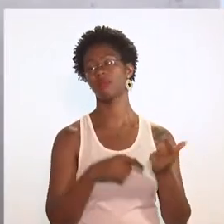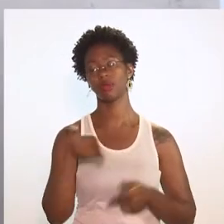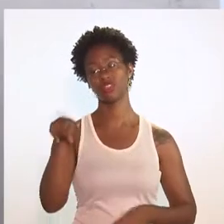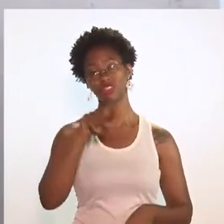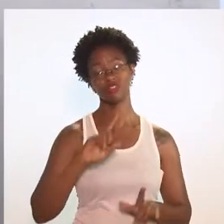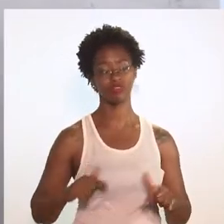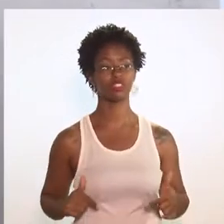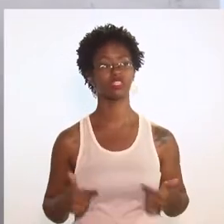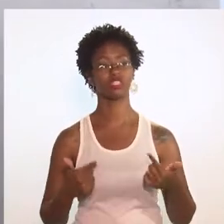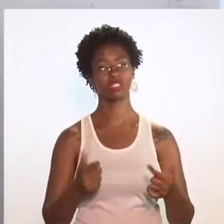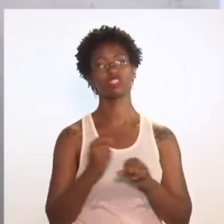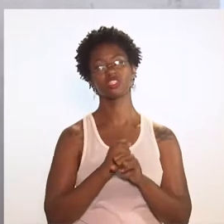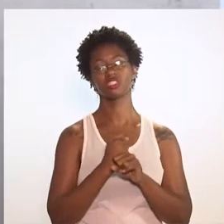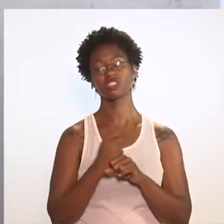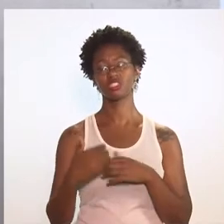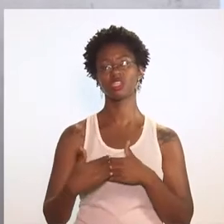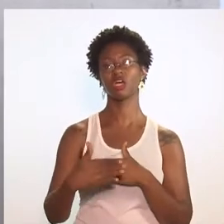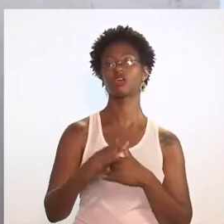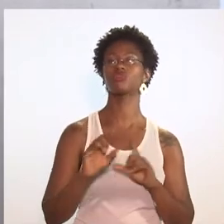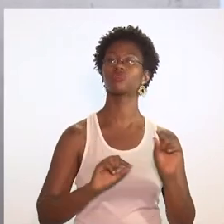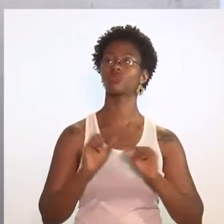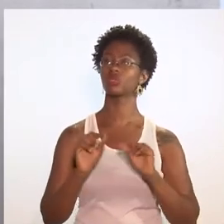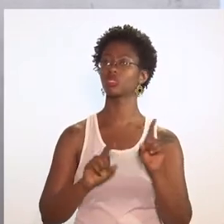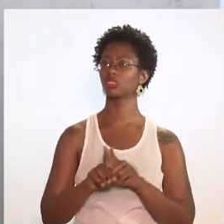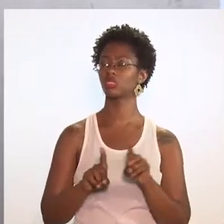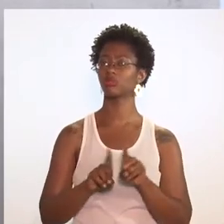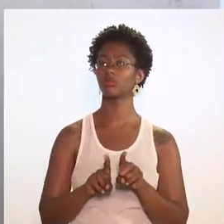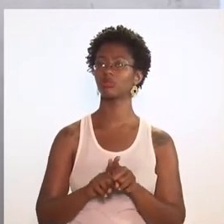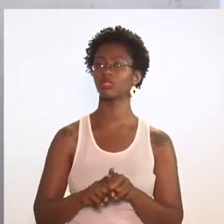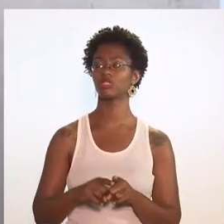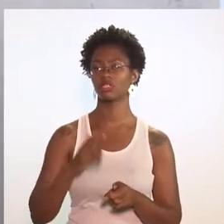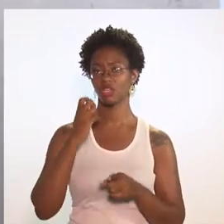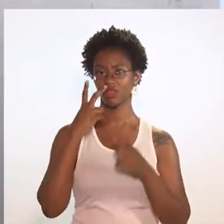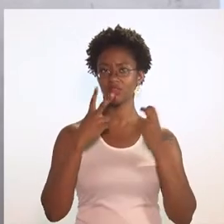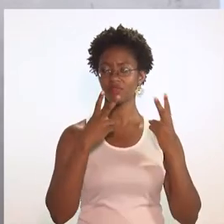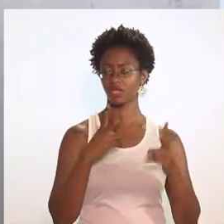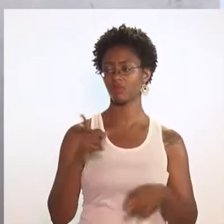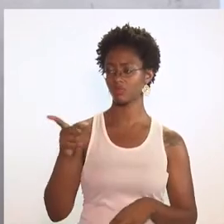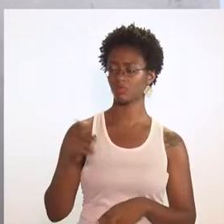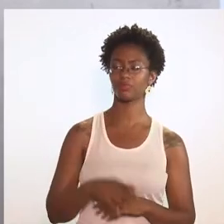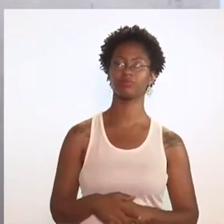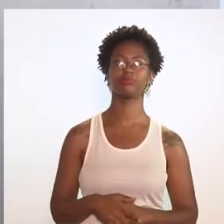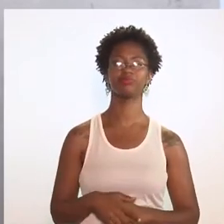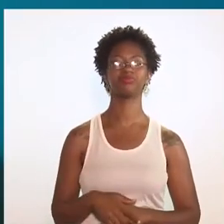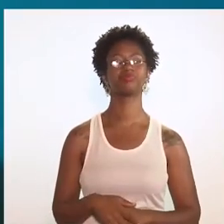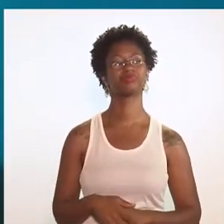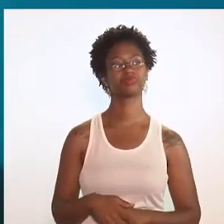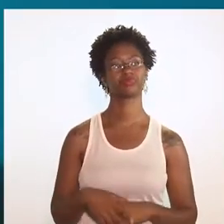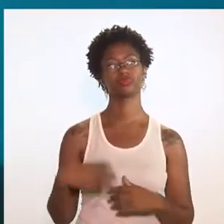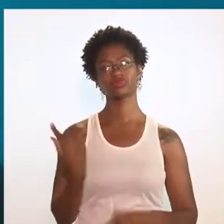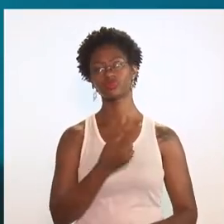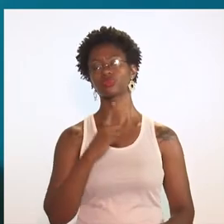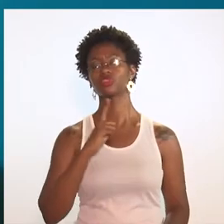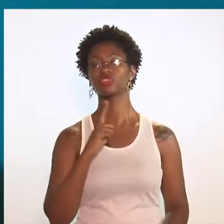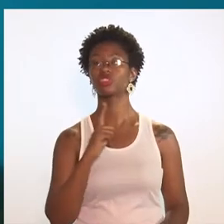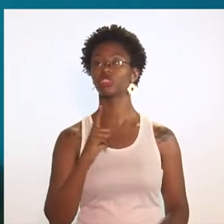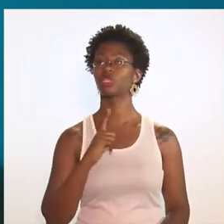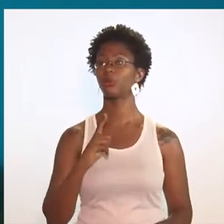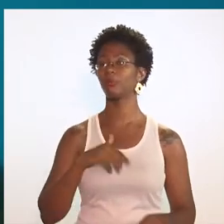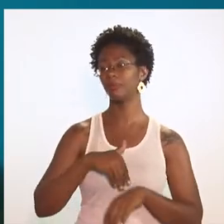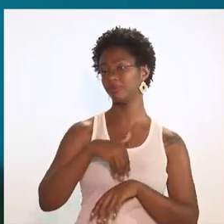trabalho, de ações que vocês estão desenvolvendo esse ano, o que está previsto aí também pelo Instituto Longevidade? A gente tem